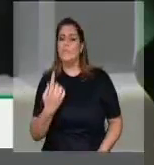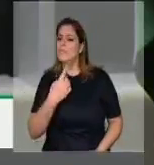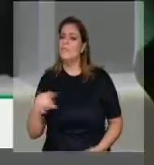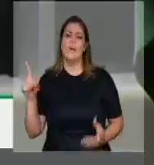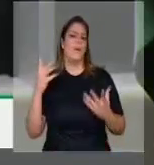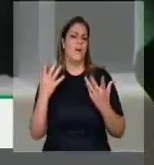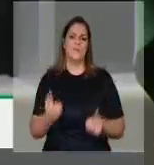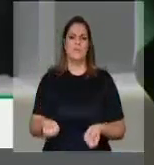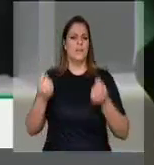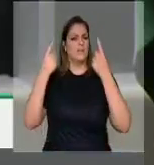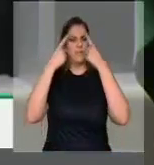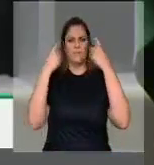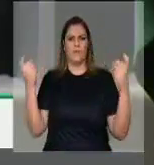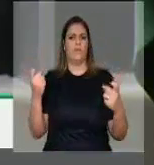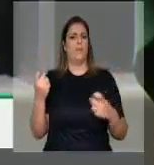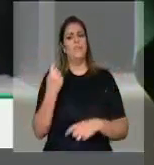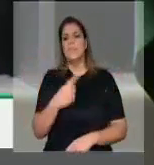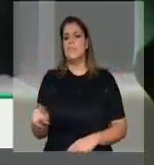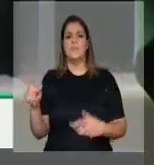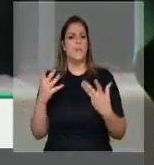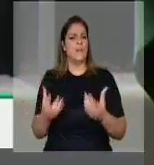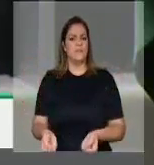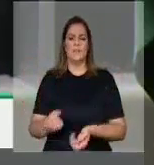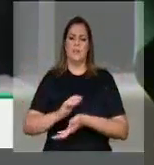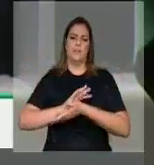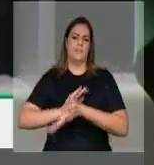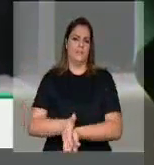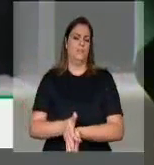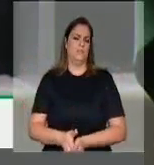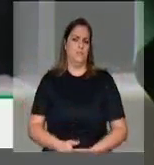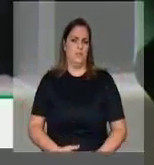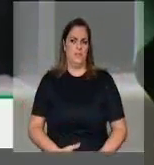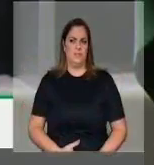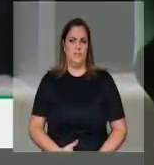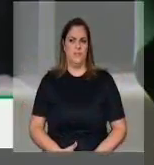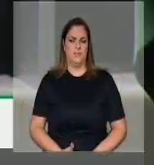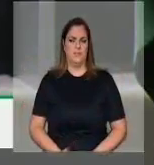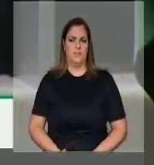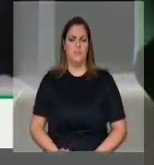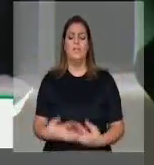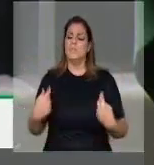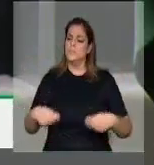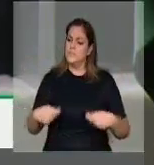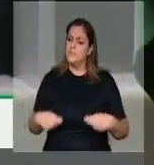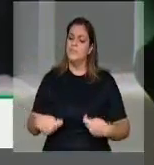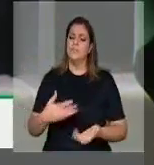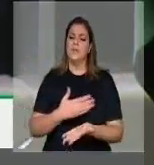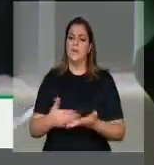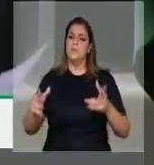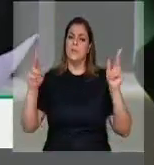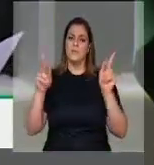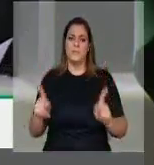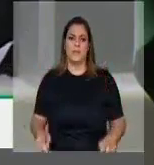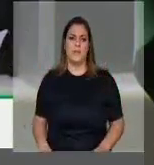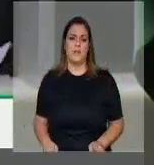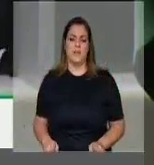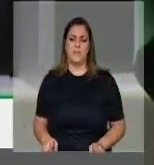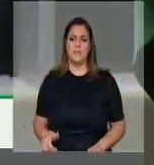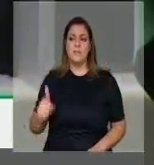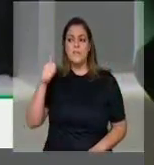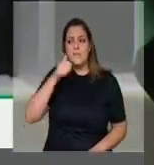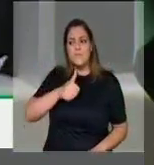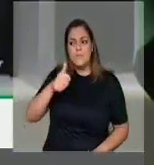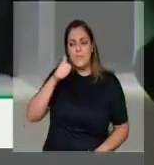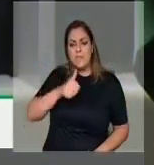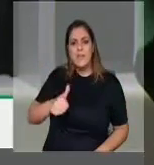qualquer forma de violência e discriminação e pratique a cultura da paz. Mexeu com umas, mexeu